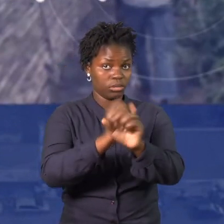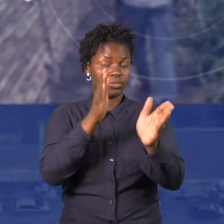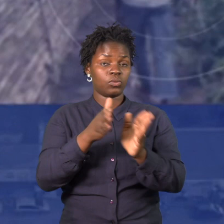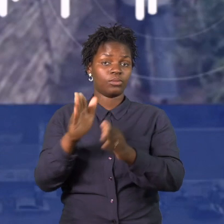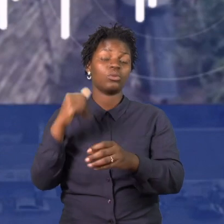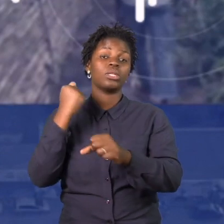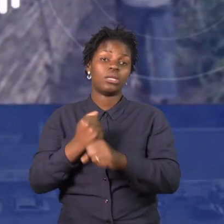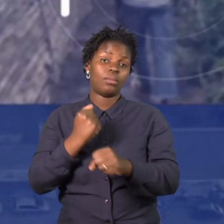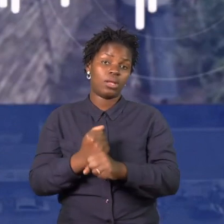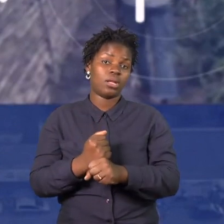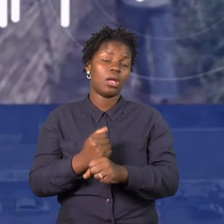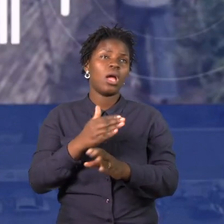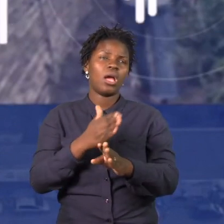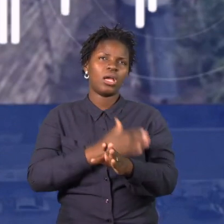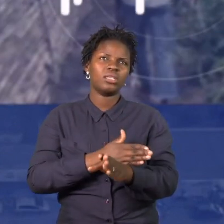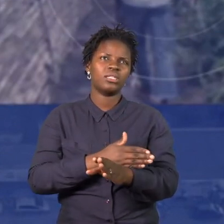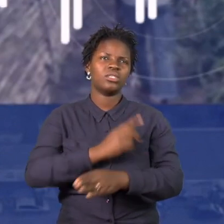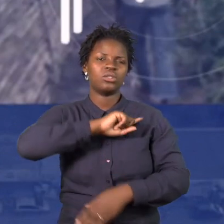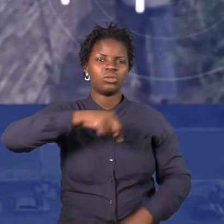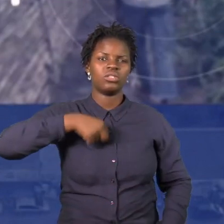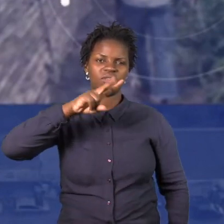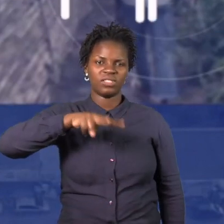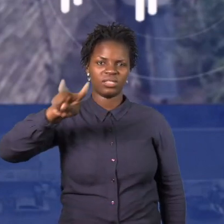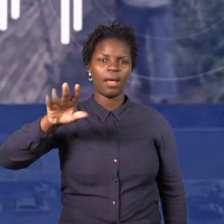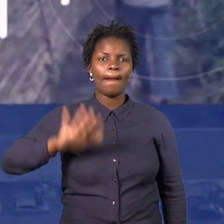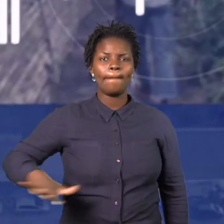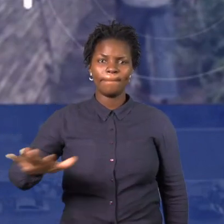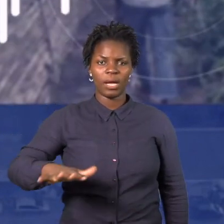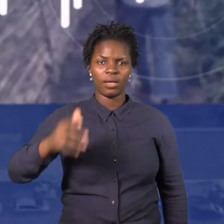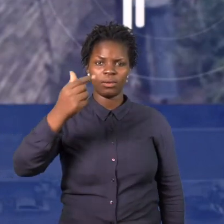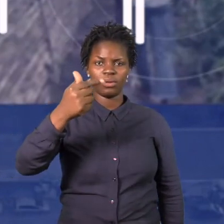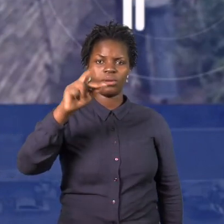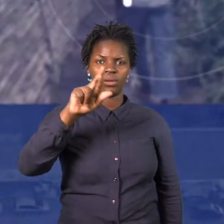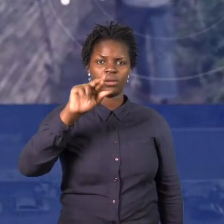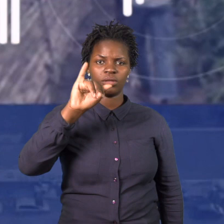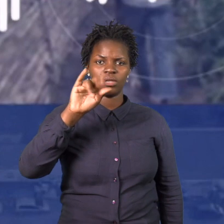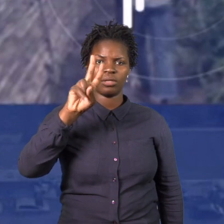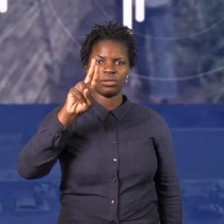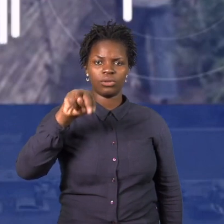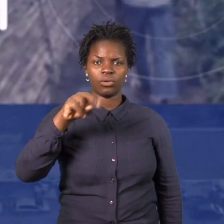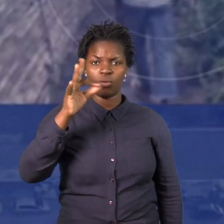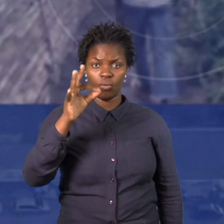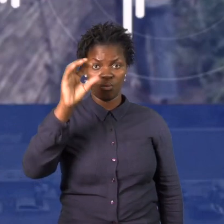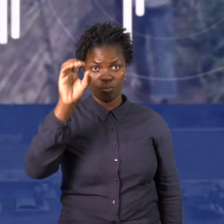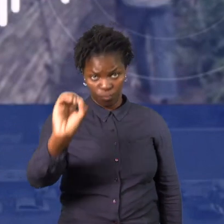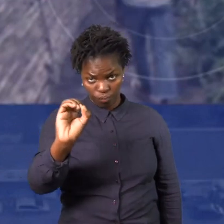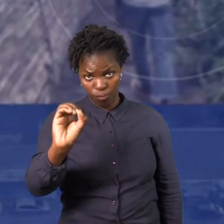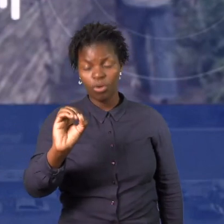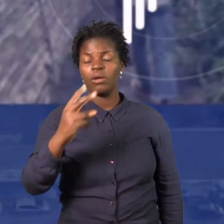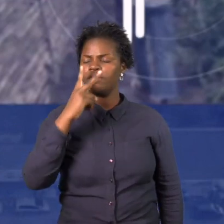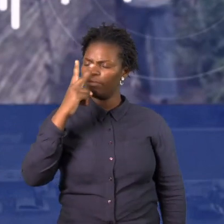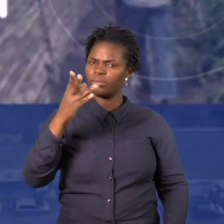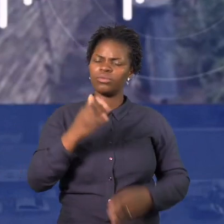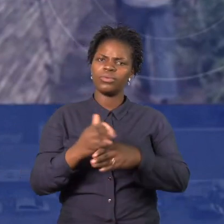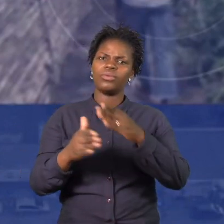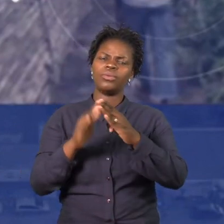Não entramos, hein? Isso é com o cliente. Como ele constrói, com ele. Desde o momento que siga, aquilo que são as especificidades técnicas.